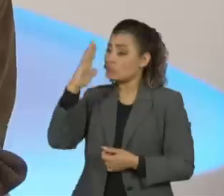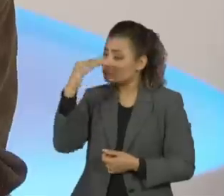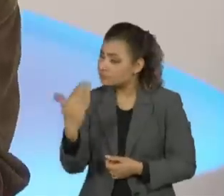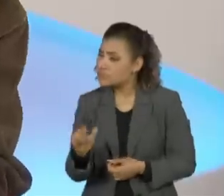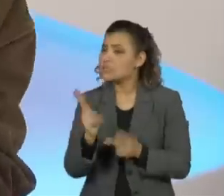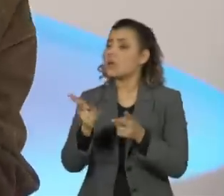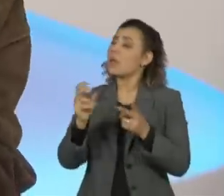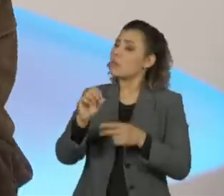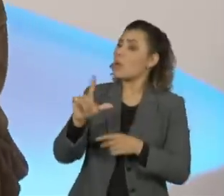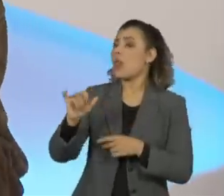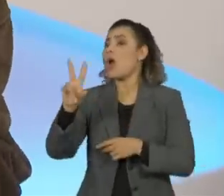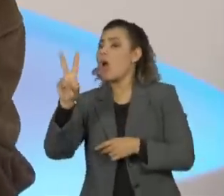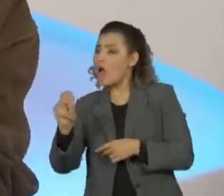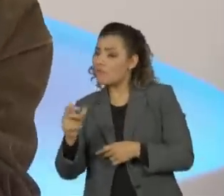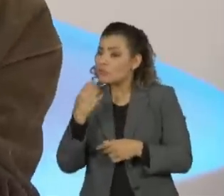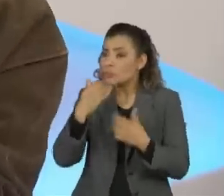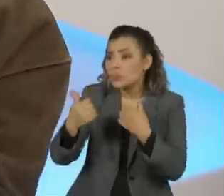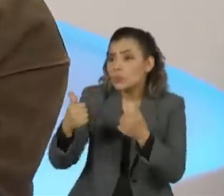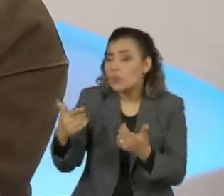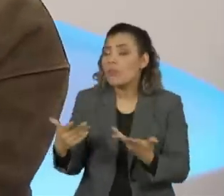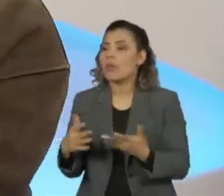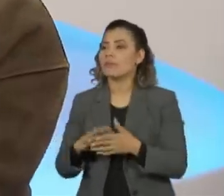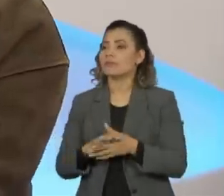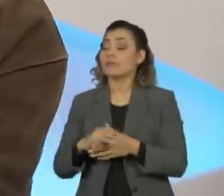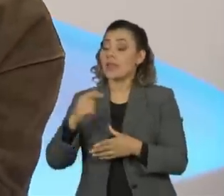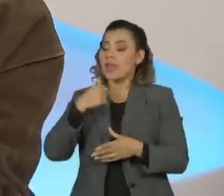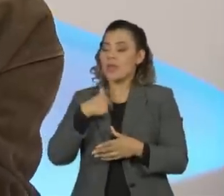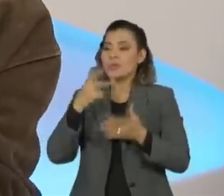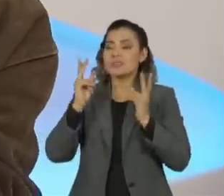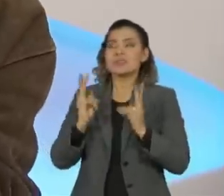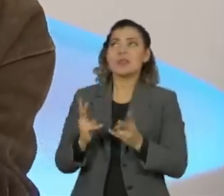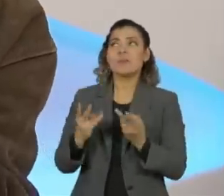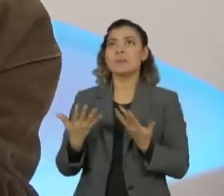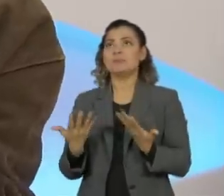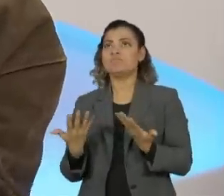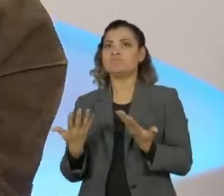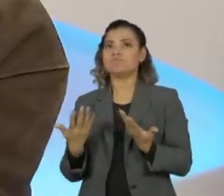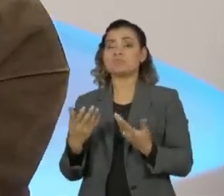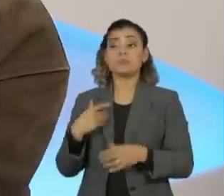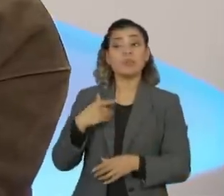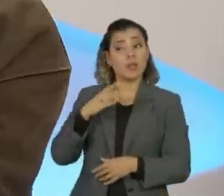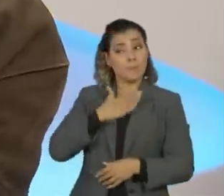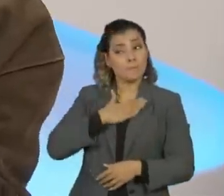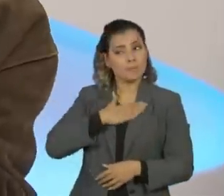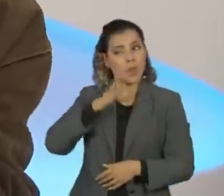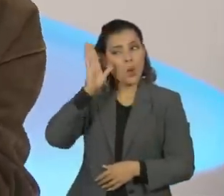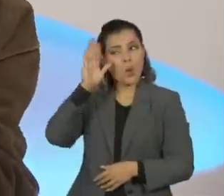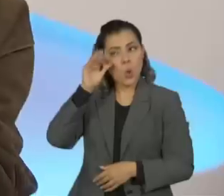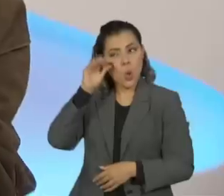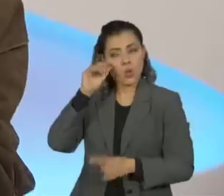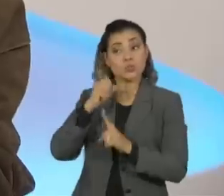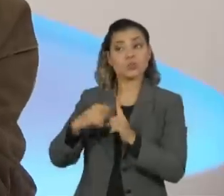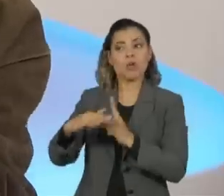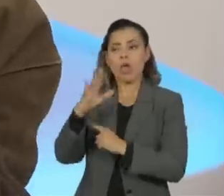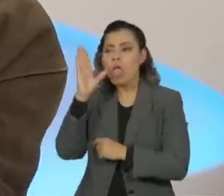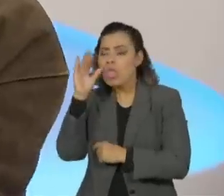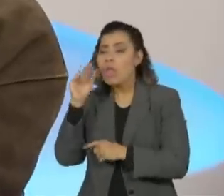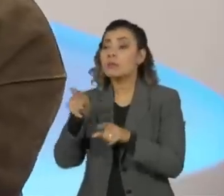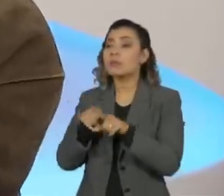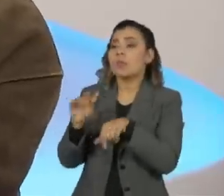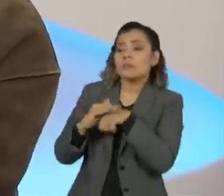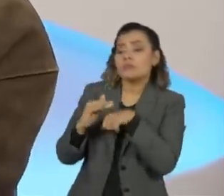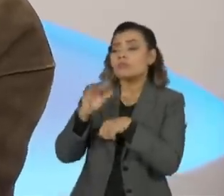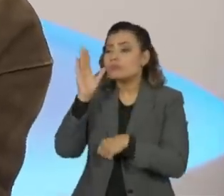Olavo, ah, tudo certo, não sei o eu quis imprimir, por curiosidade, sociológica, por afeto mesmo,